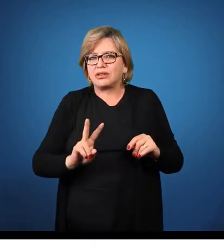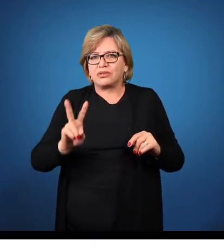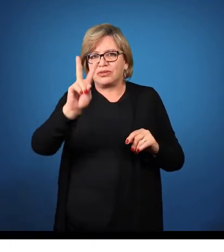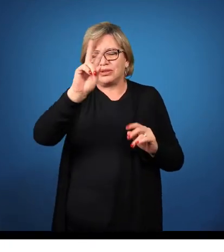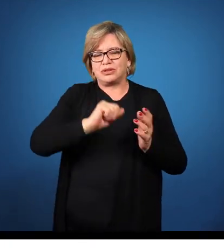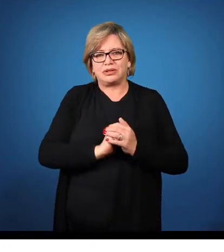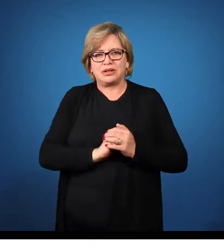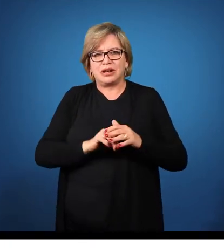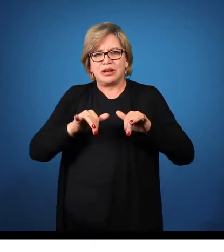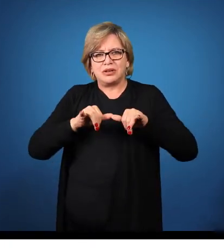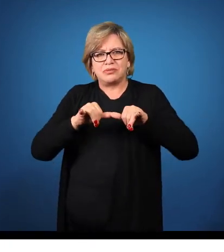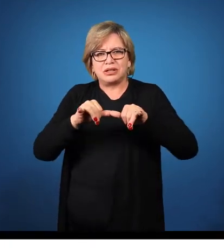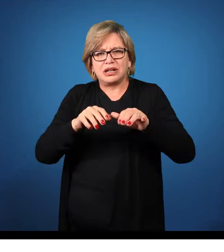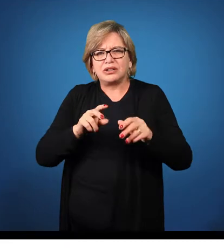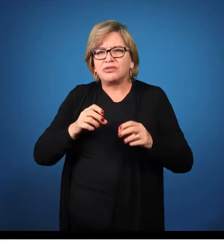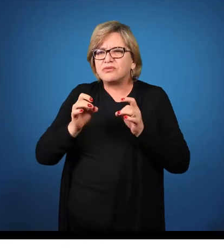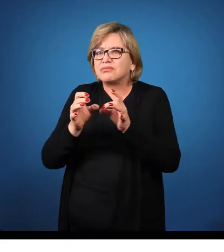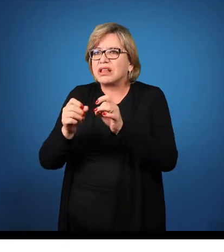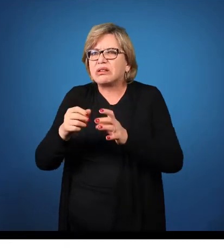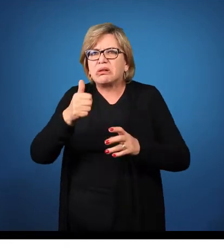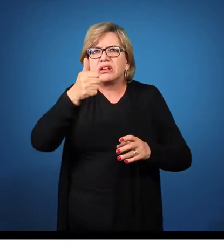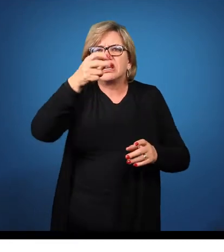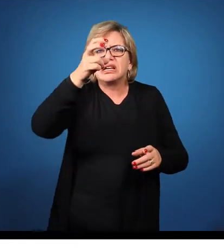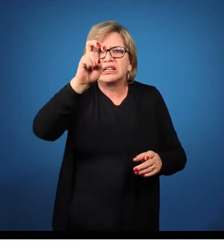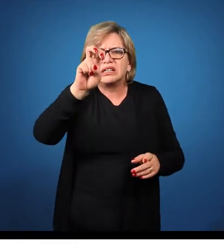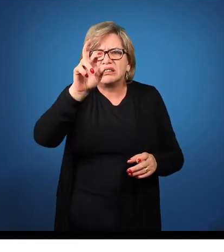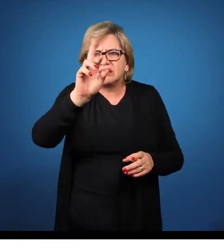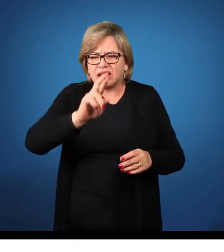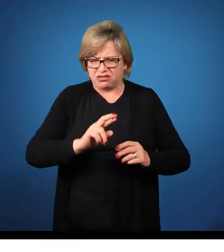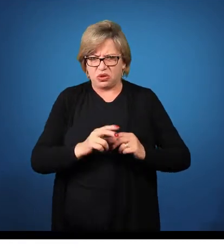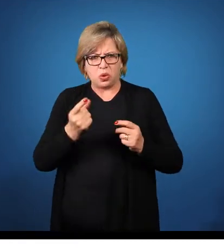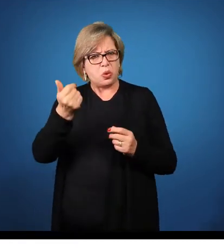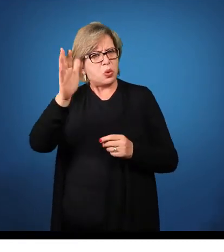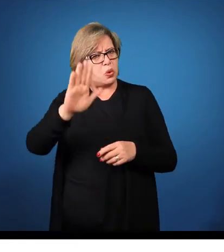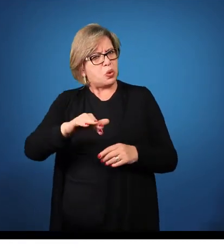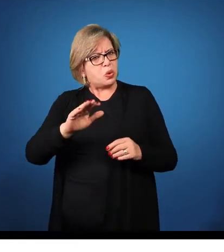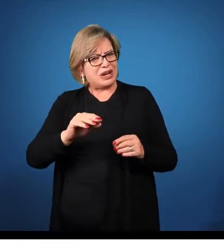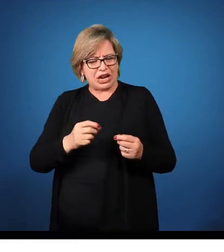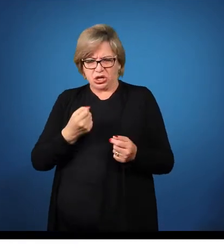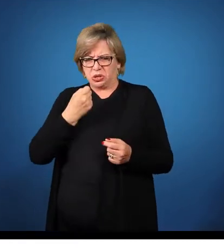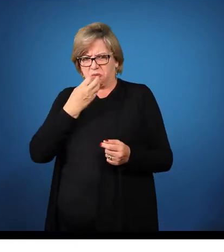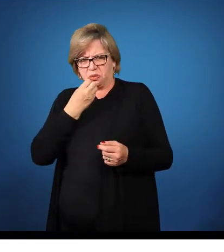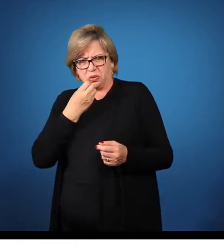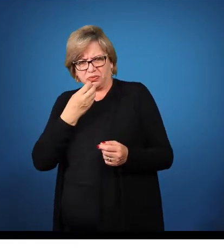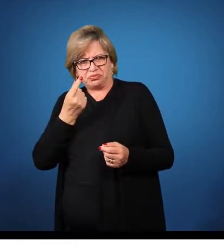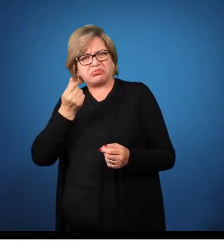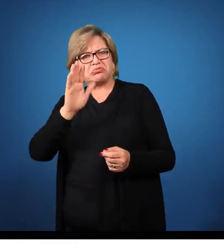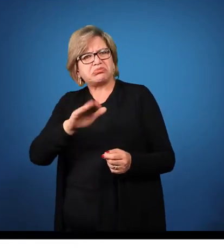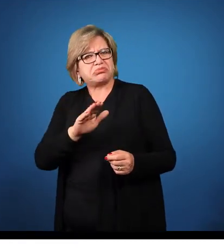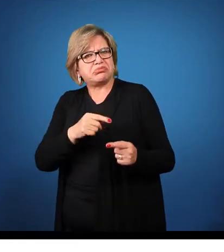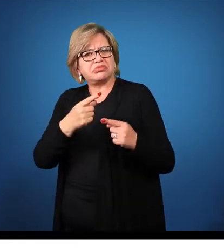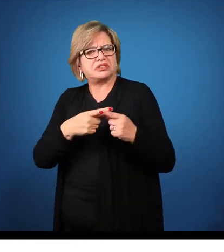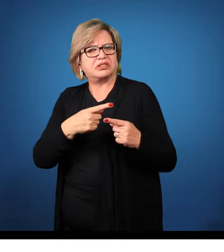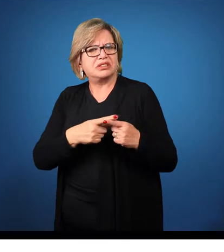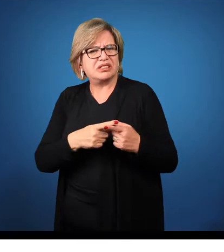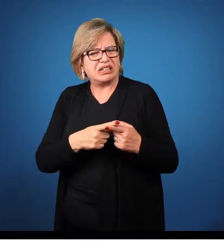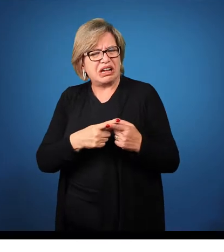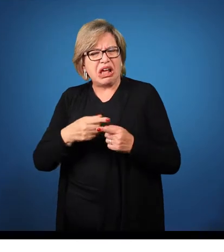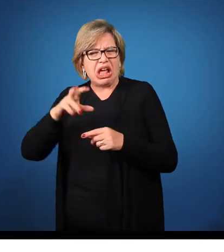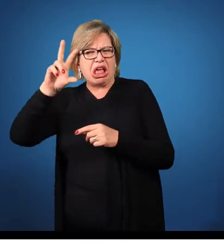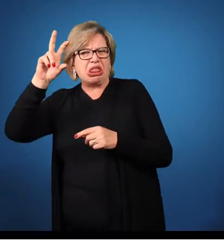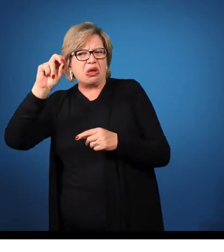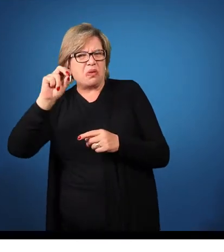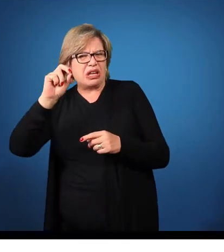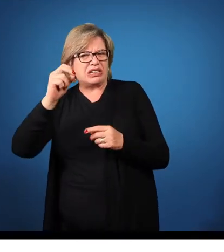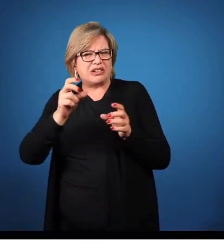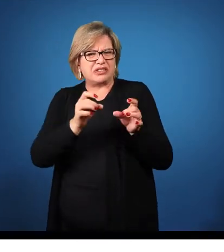empresa estava vendendo por R$15. Nossa, mas que coisa, que promoção, que barato, de R$50 vendendo por